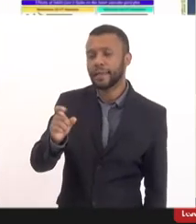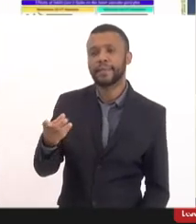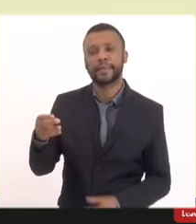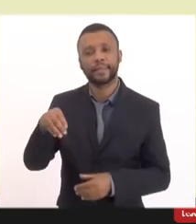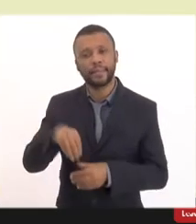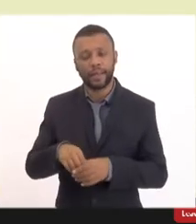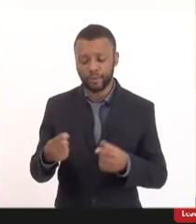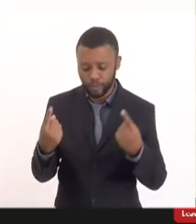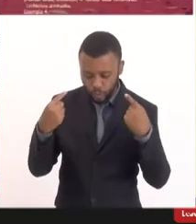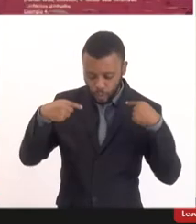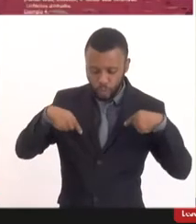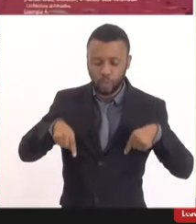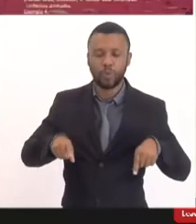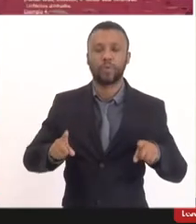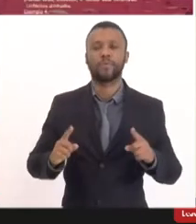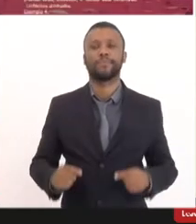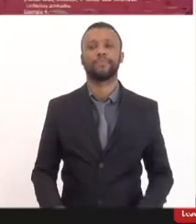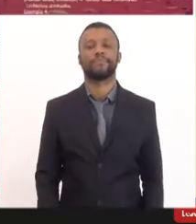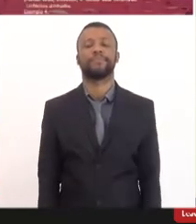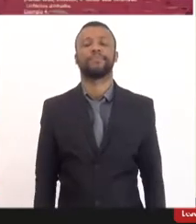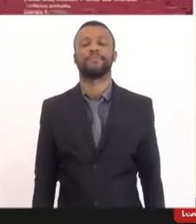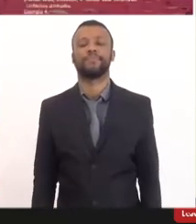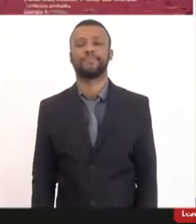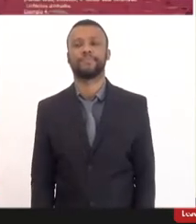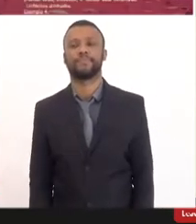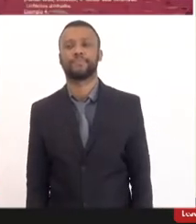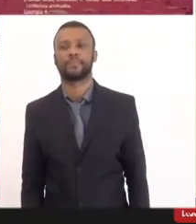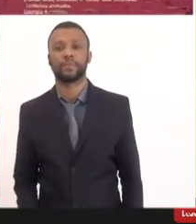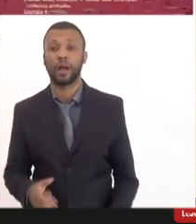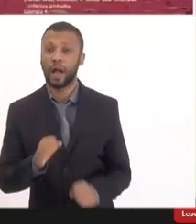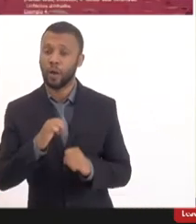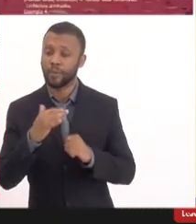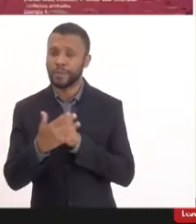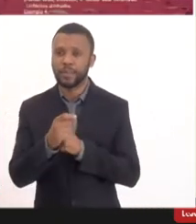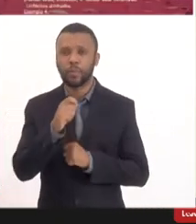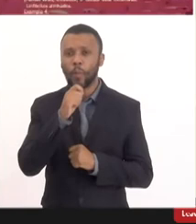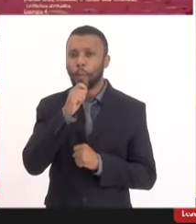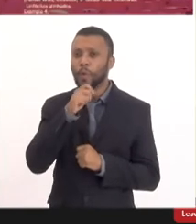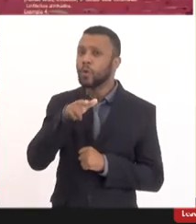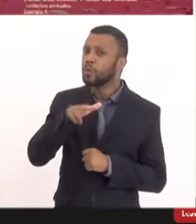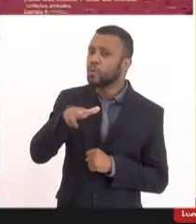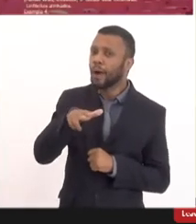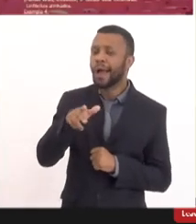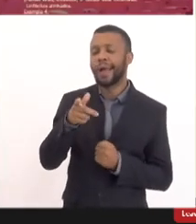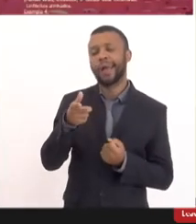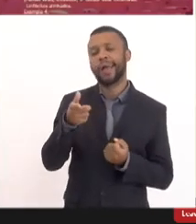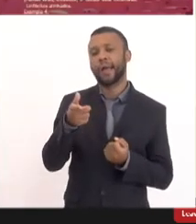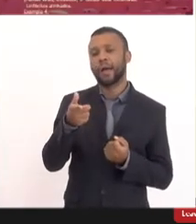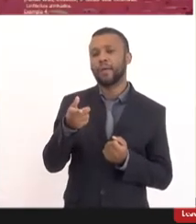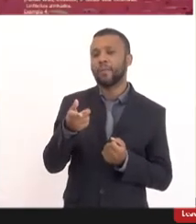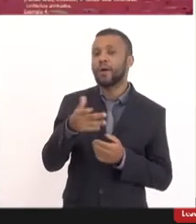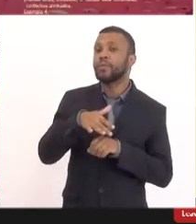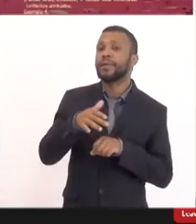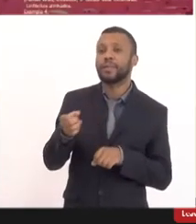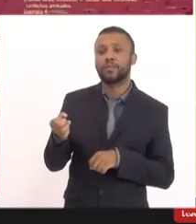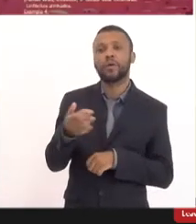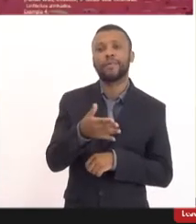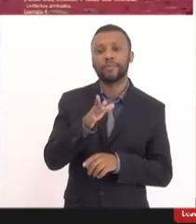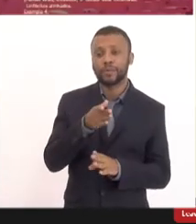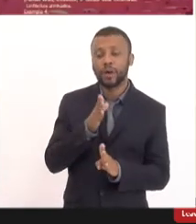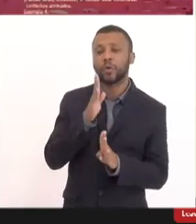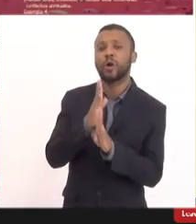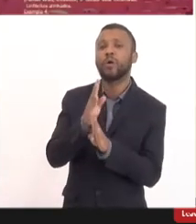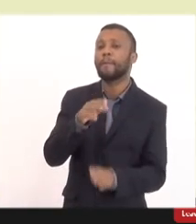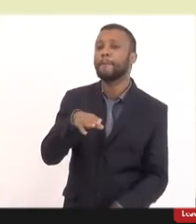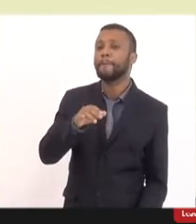ultrastruturais mas enfim miocardite não é uma doença nova aqui está uma lâmina de um paciente que morreu e foi diagnosticado com miocardite ok